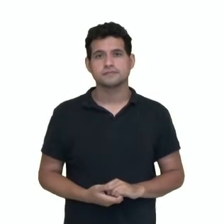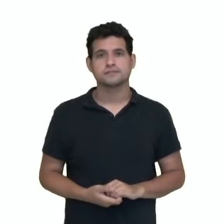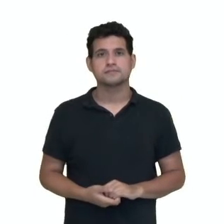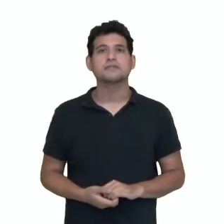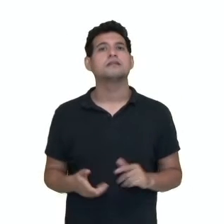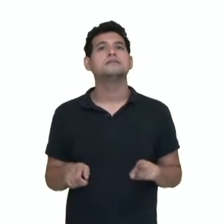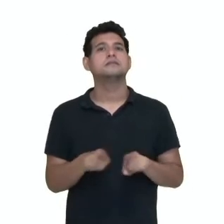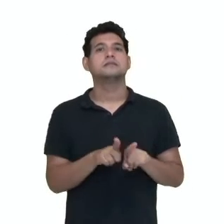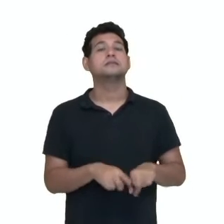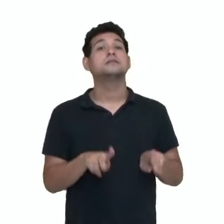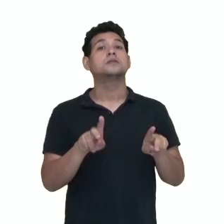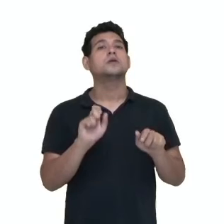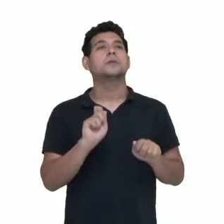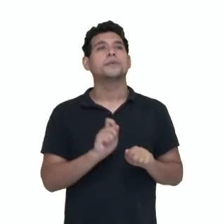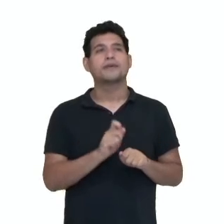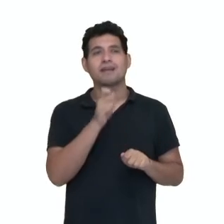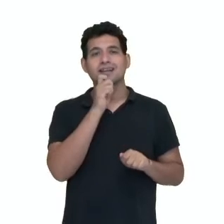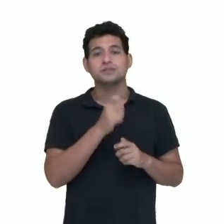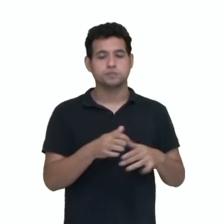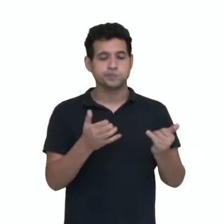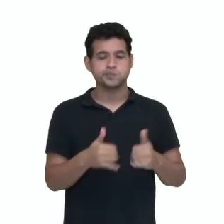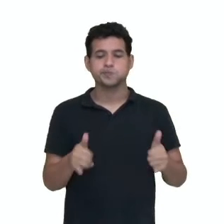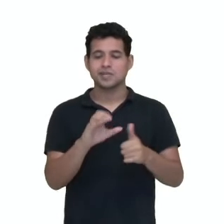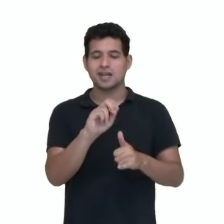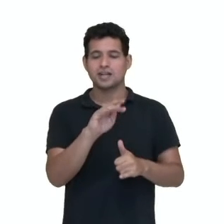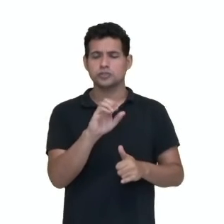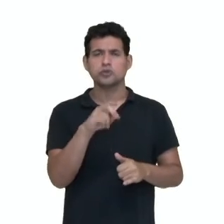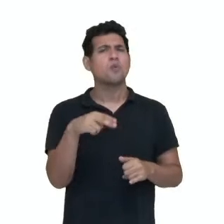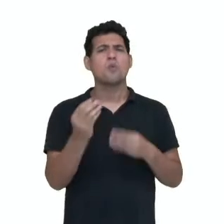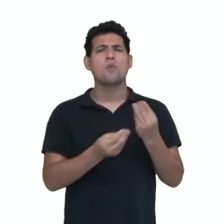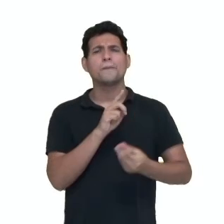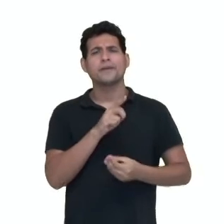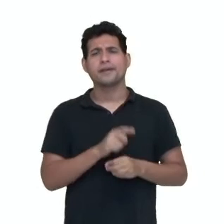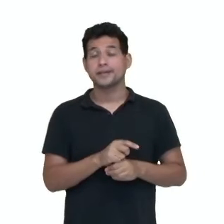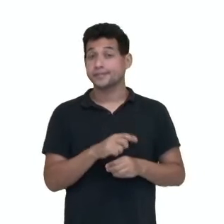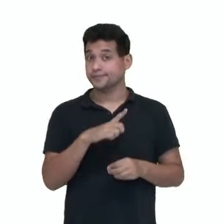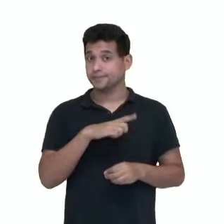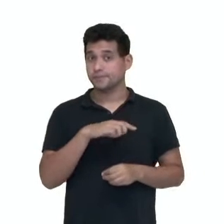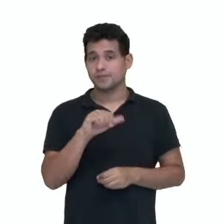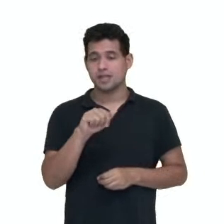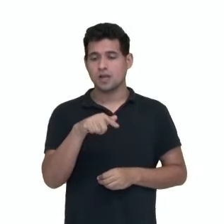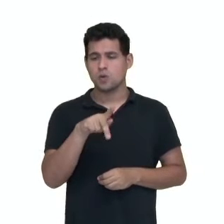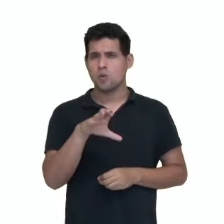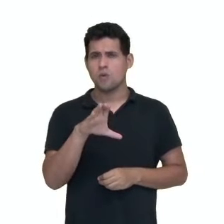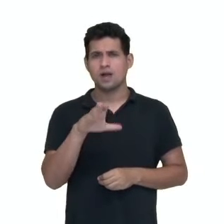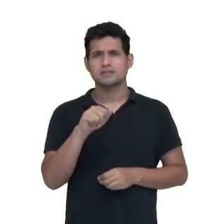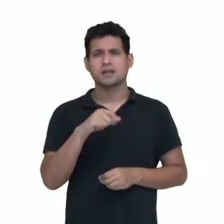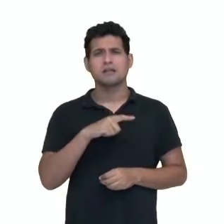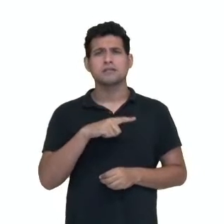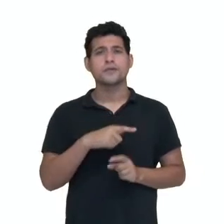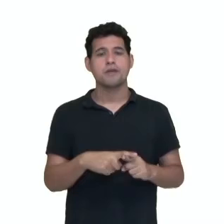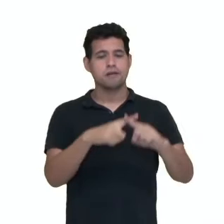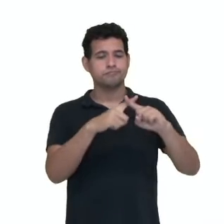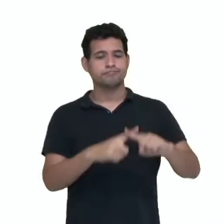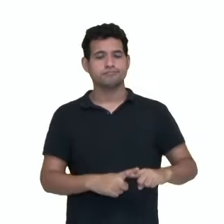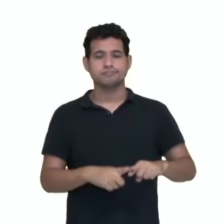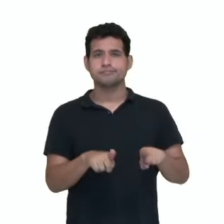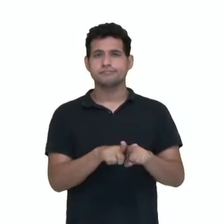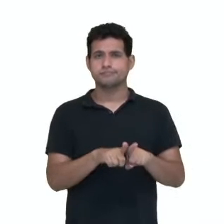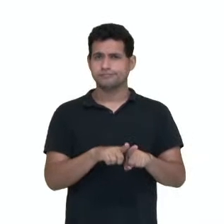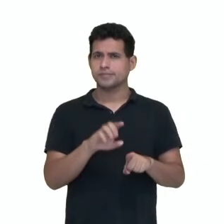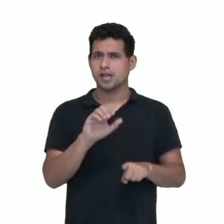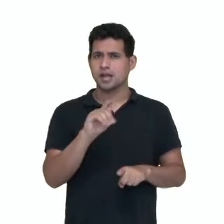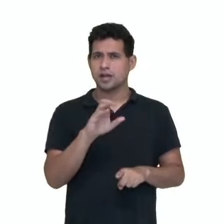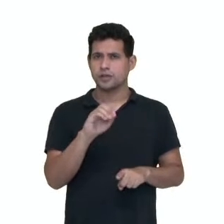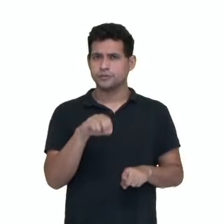E sobre a descarga, então, desses cátions e ânions. Quando eu tenho uma eletrólise aquosa, eu tenho uma competição entre os cátions e